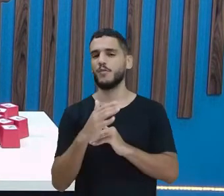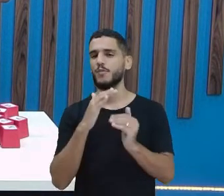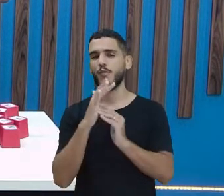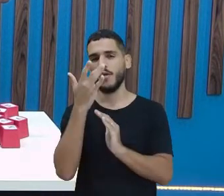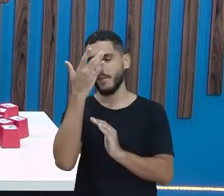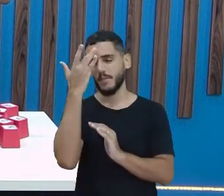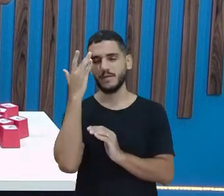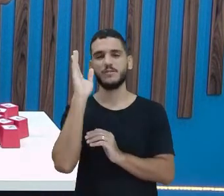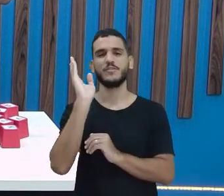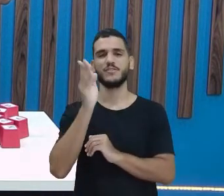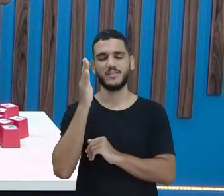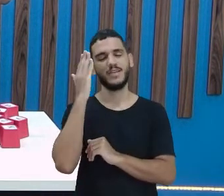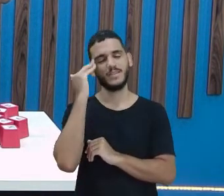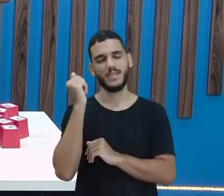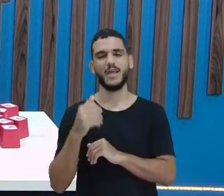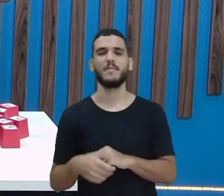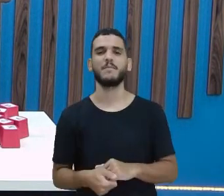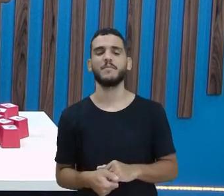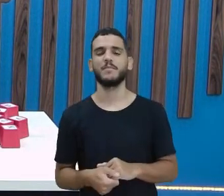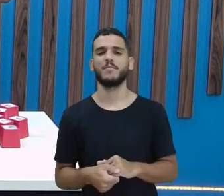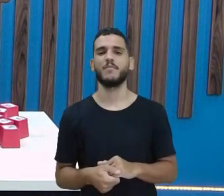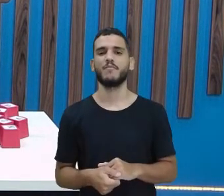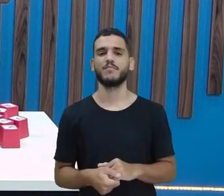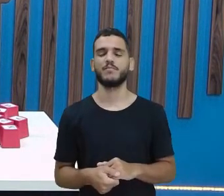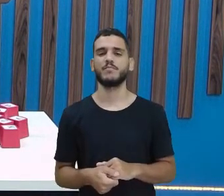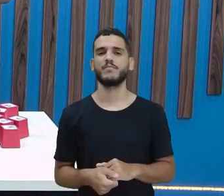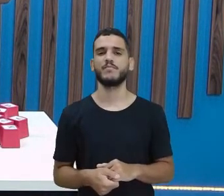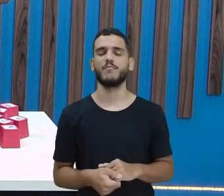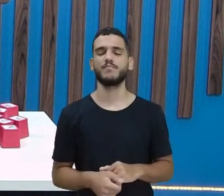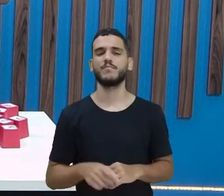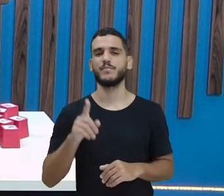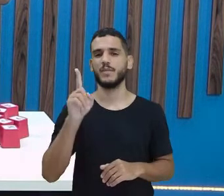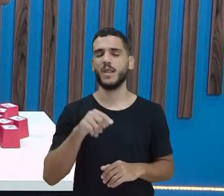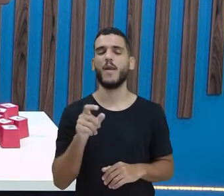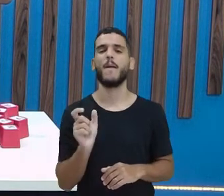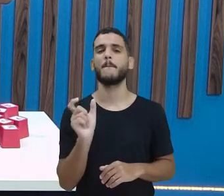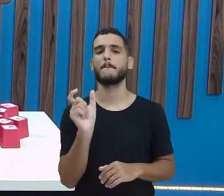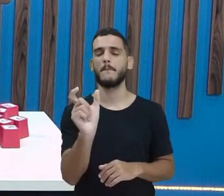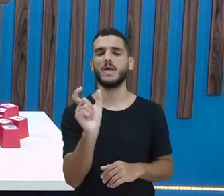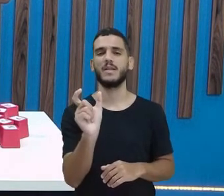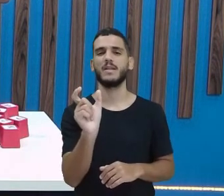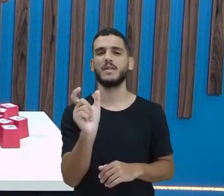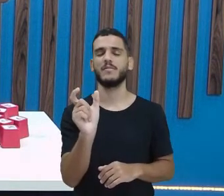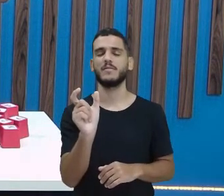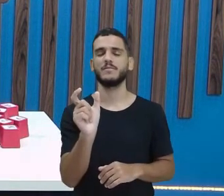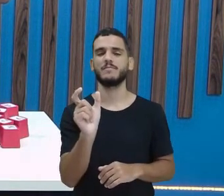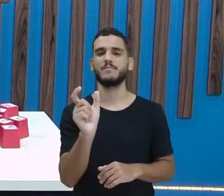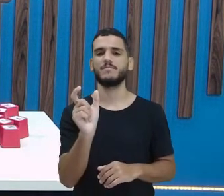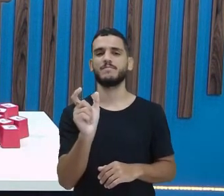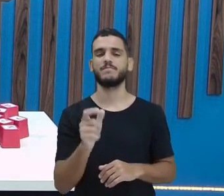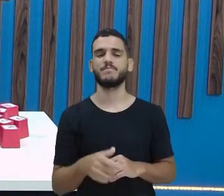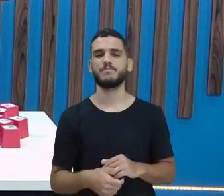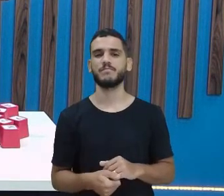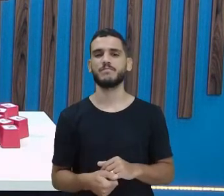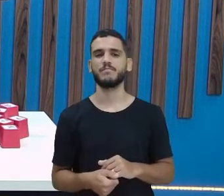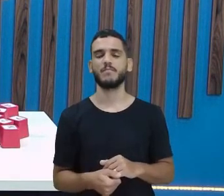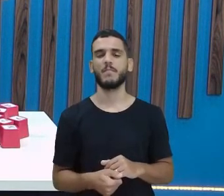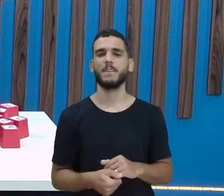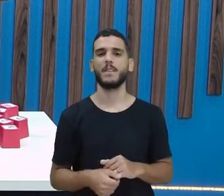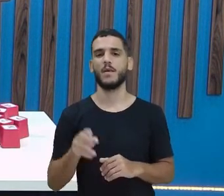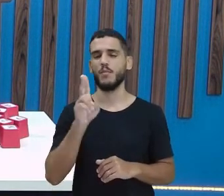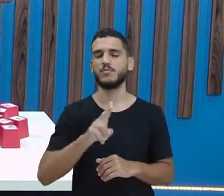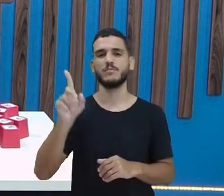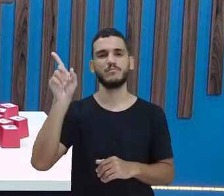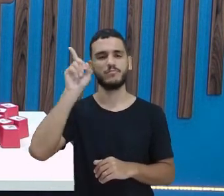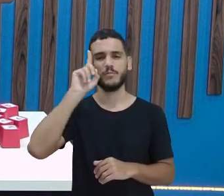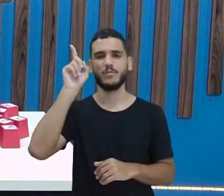já ouviu e já sabe até um tipo de palavra que ela se tornou, não é, do nosso dia a